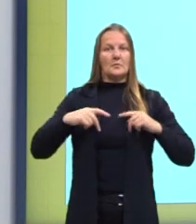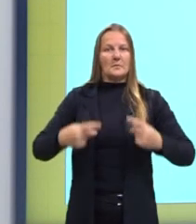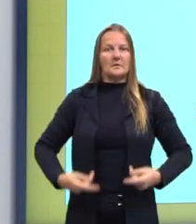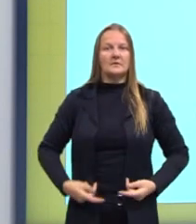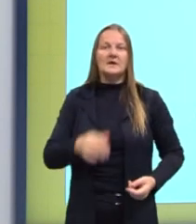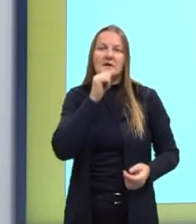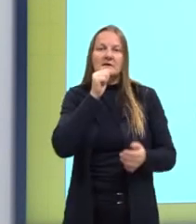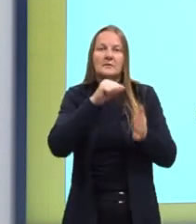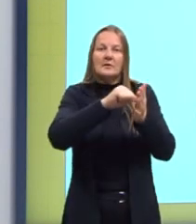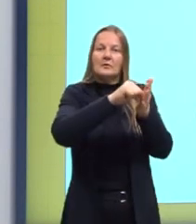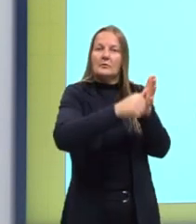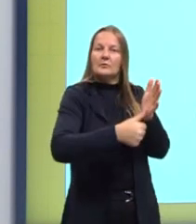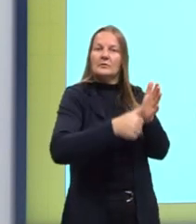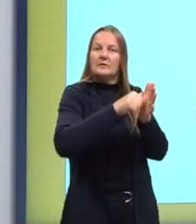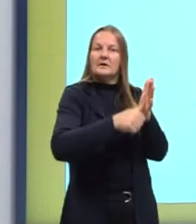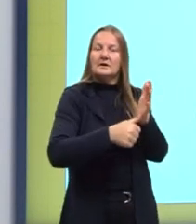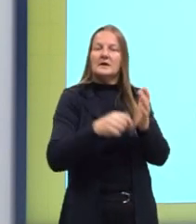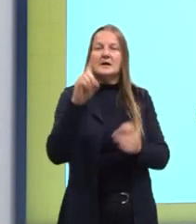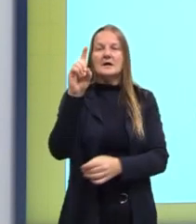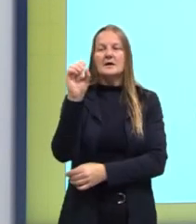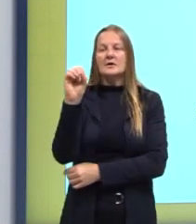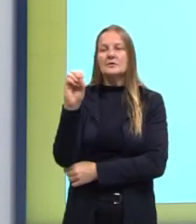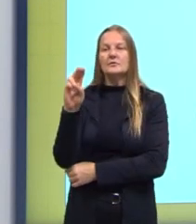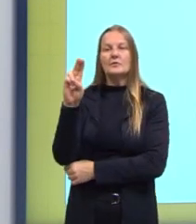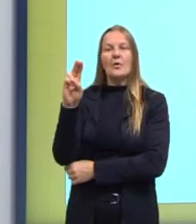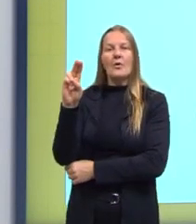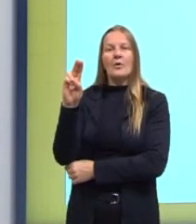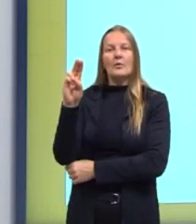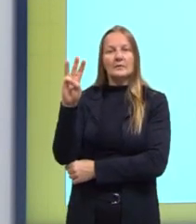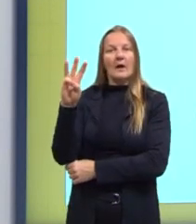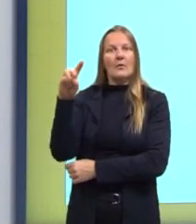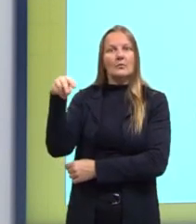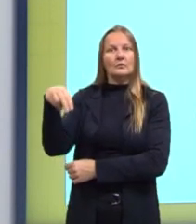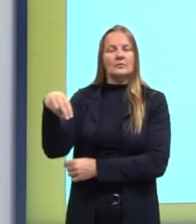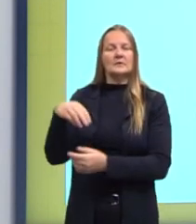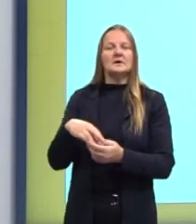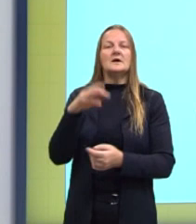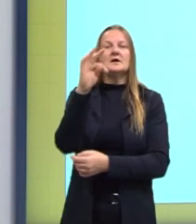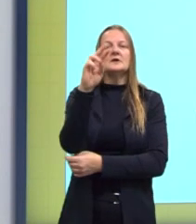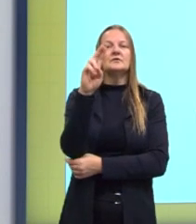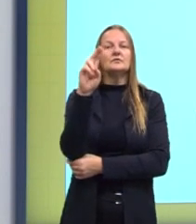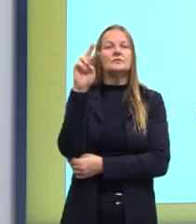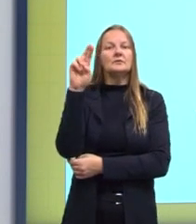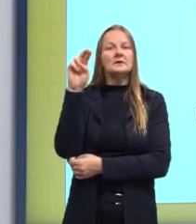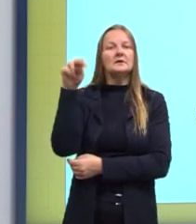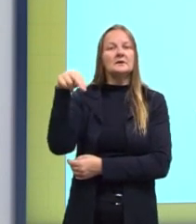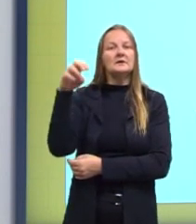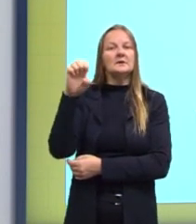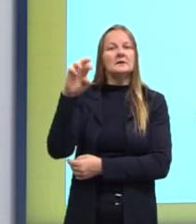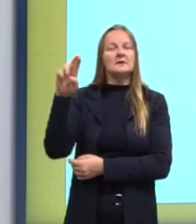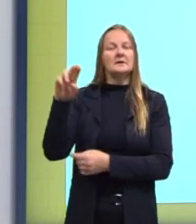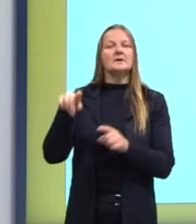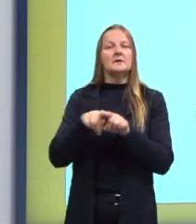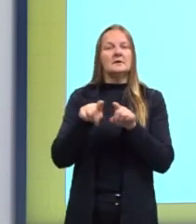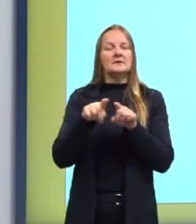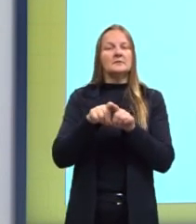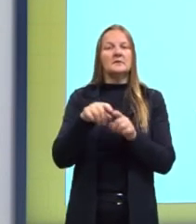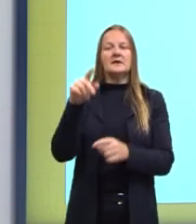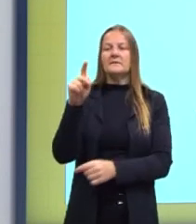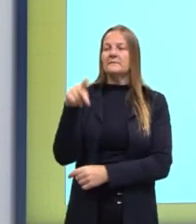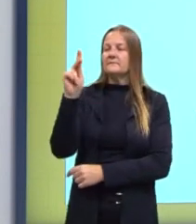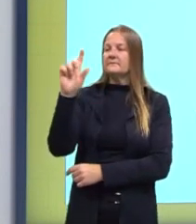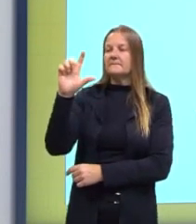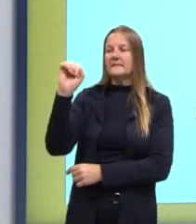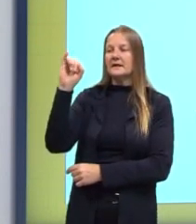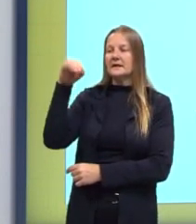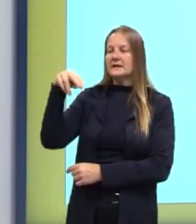como a síndrome de Down, síndrome de Turner e síndrome de Kleinfelter. Já na